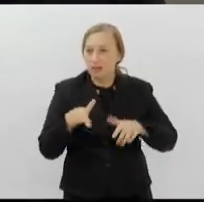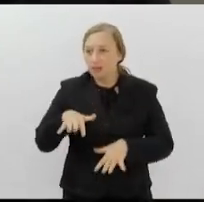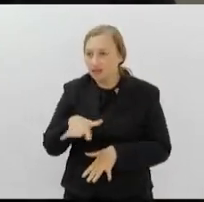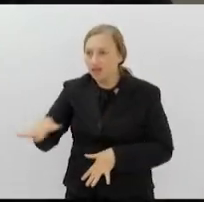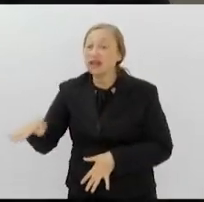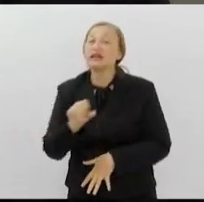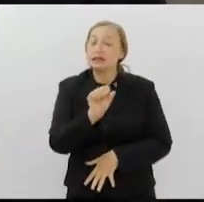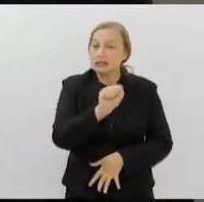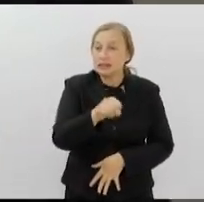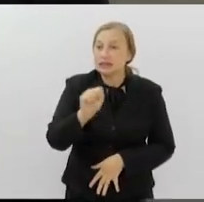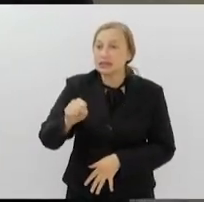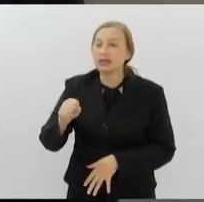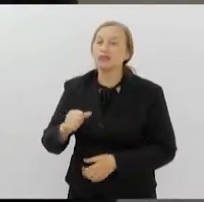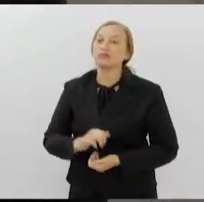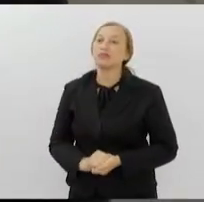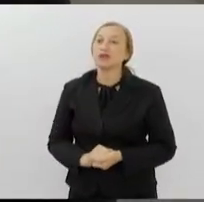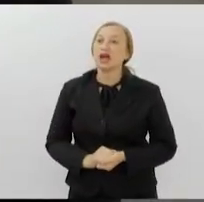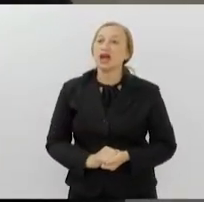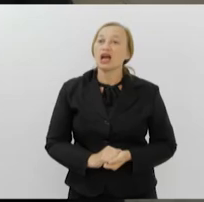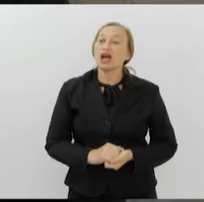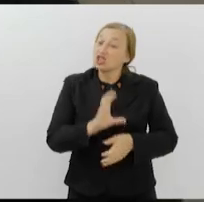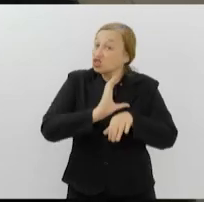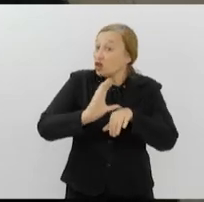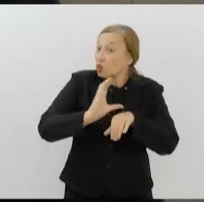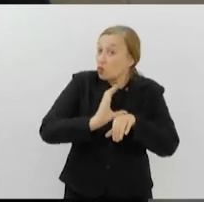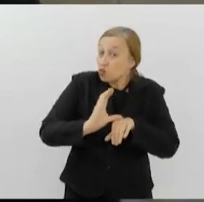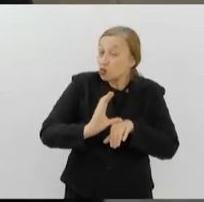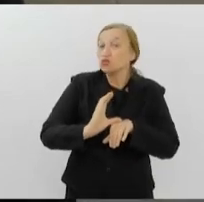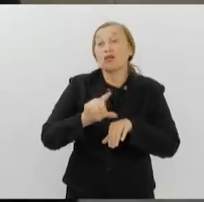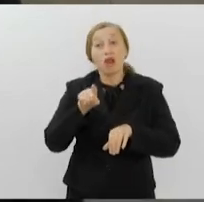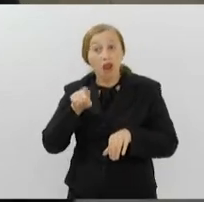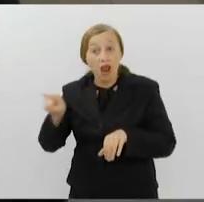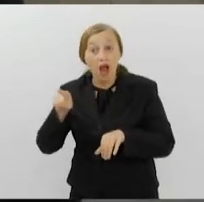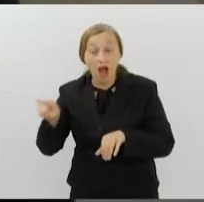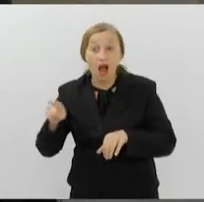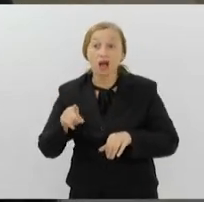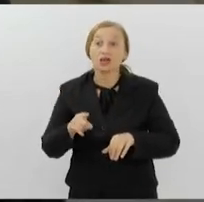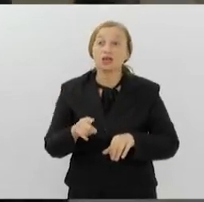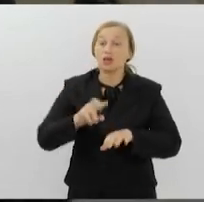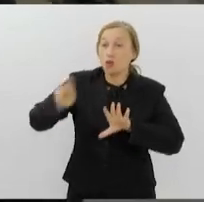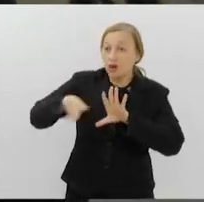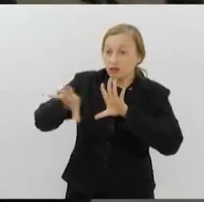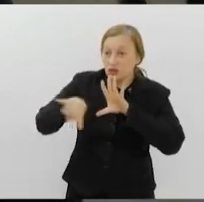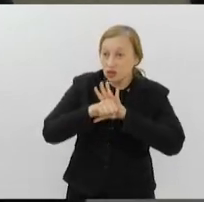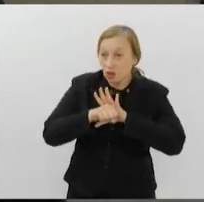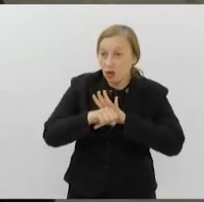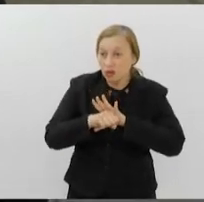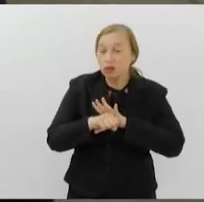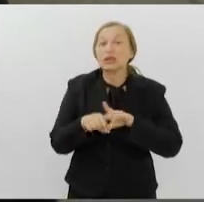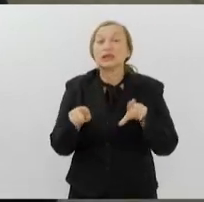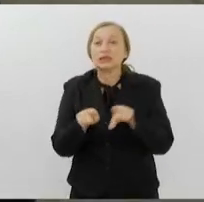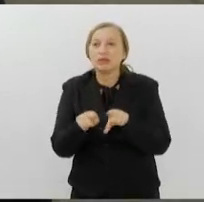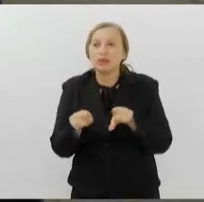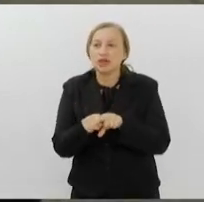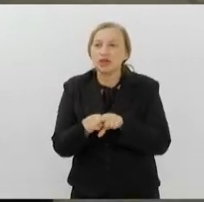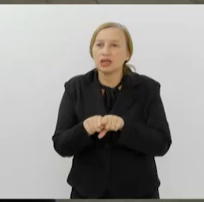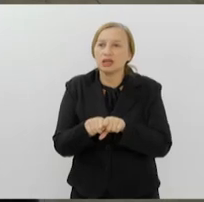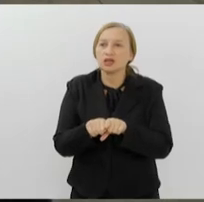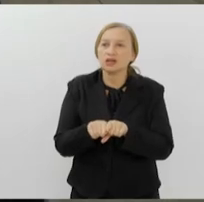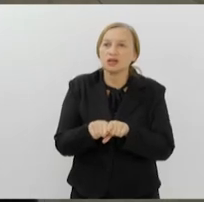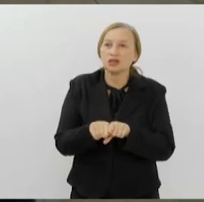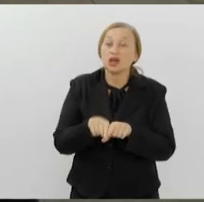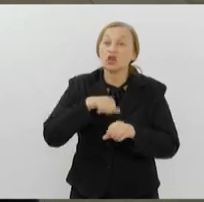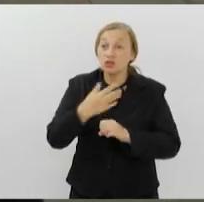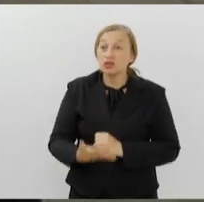a gente passa essa parte dos cursos que a gente faz lá, sobre o audiovisual e sobre o caso da